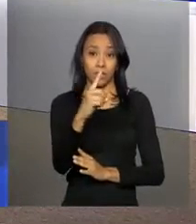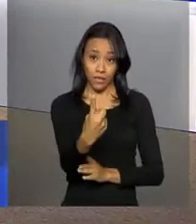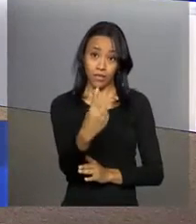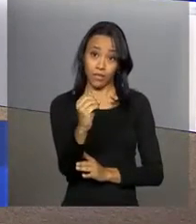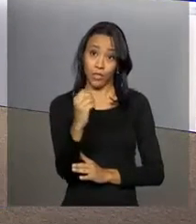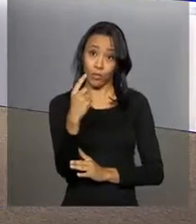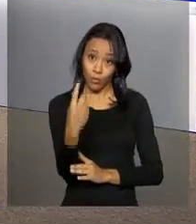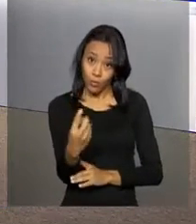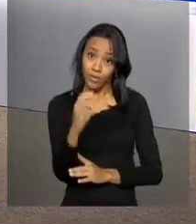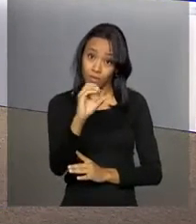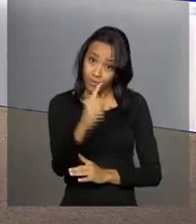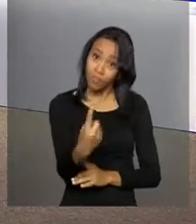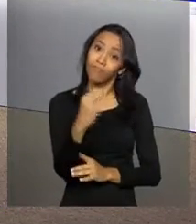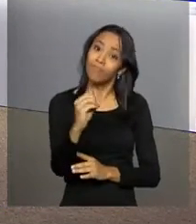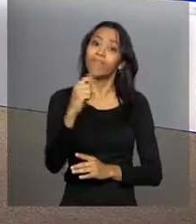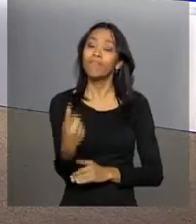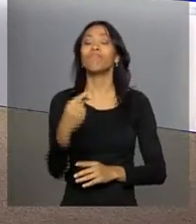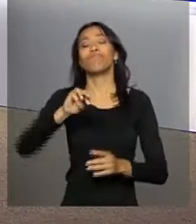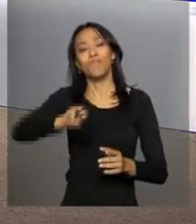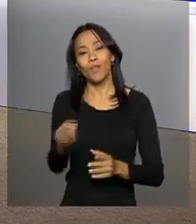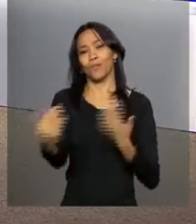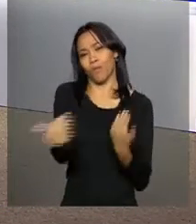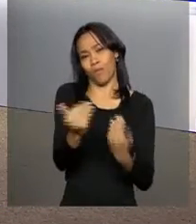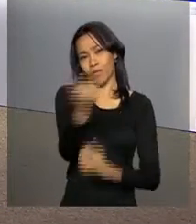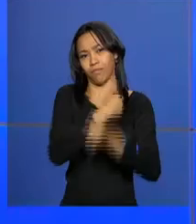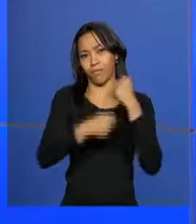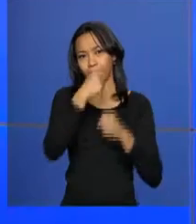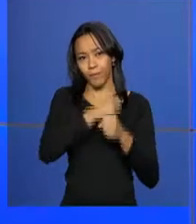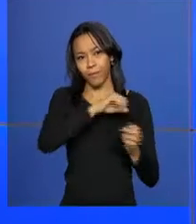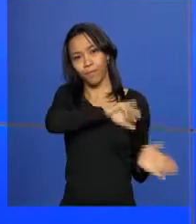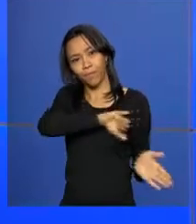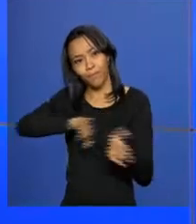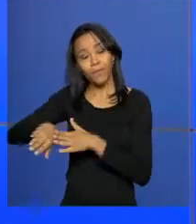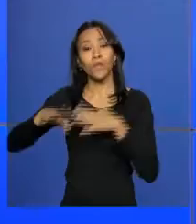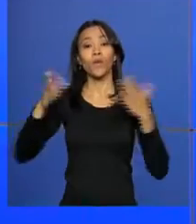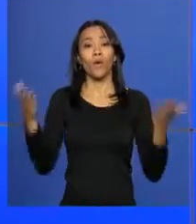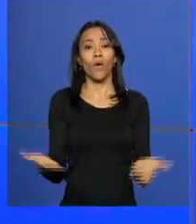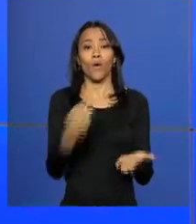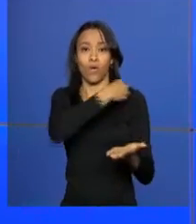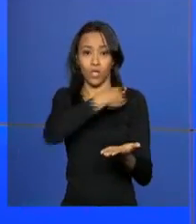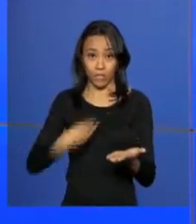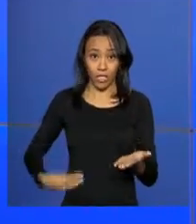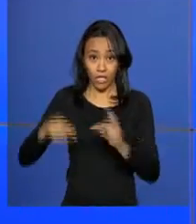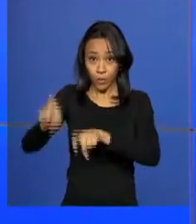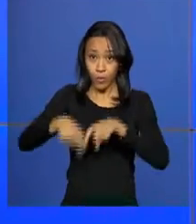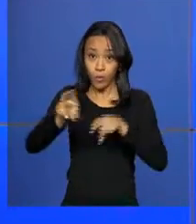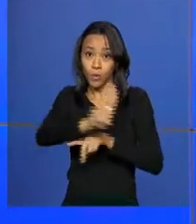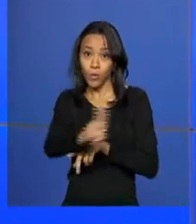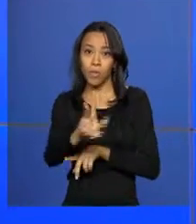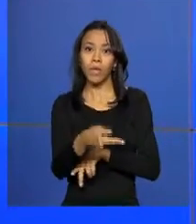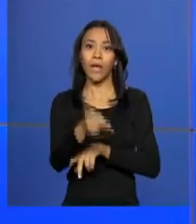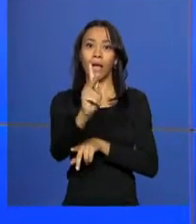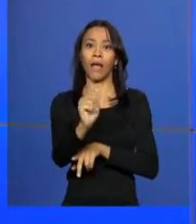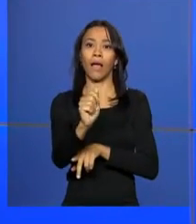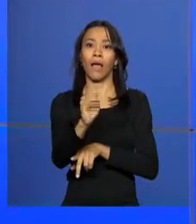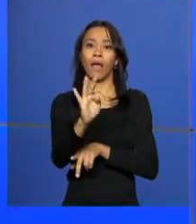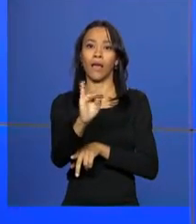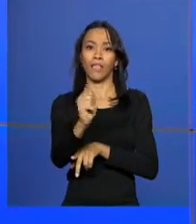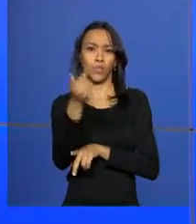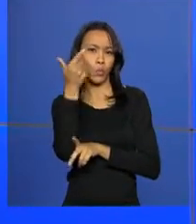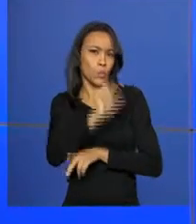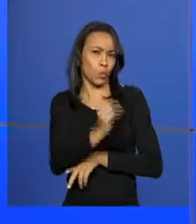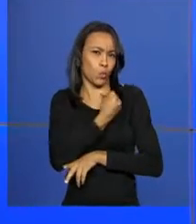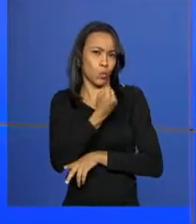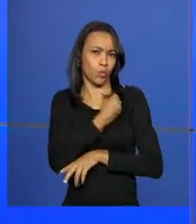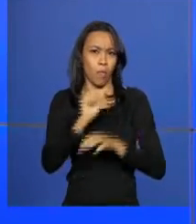5 milhões a mais que na safra anterior. E hoje a ministra da Agricultura, Cátia Abreu, disse que os números alcançados